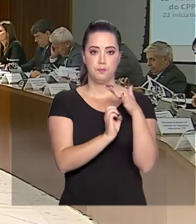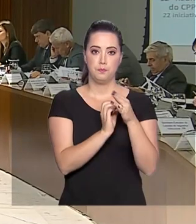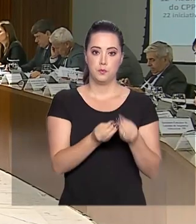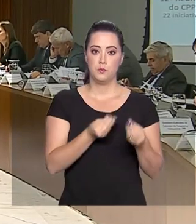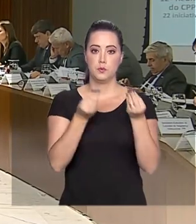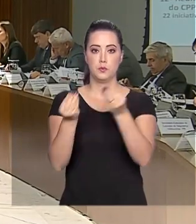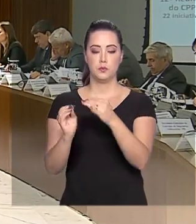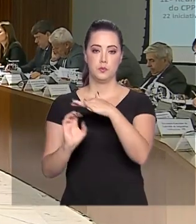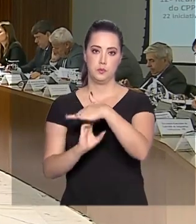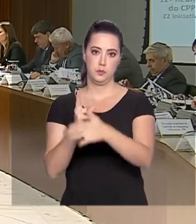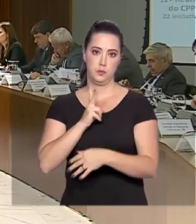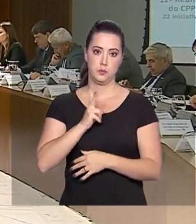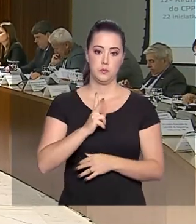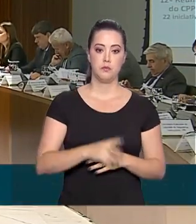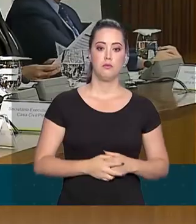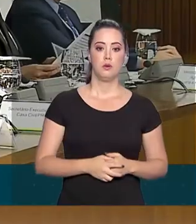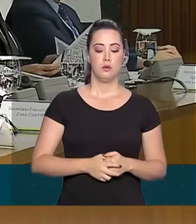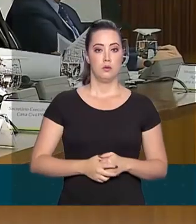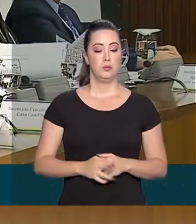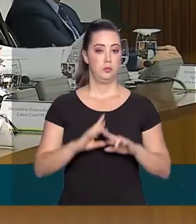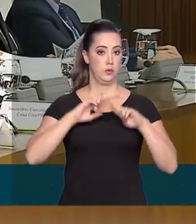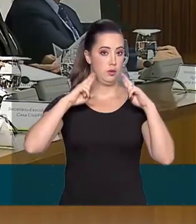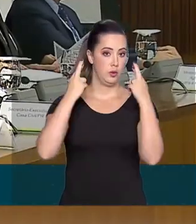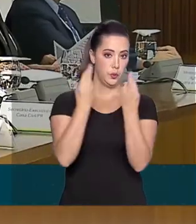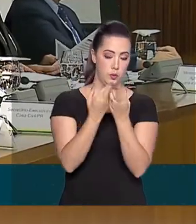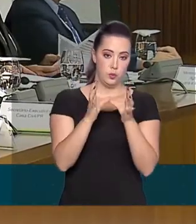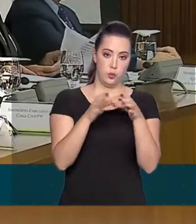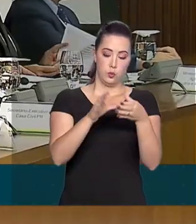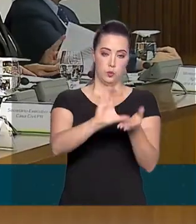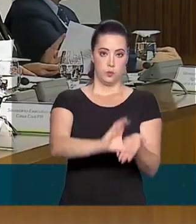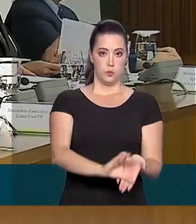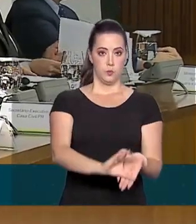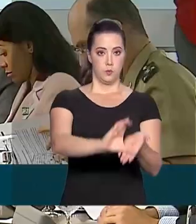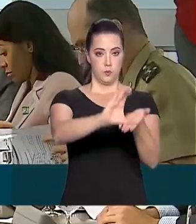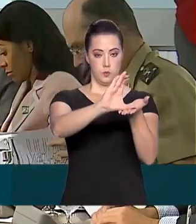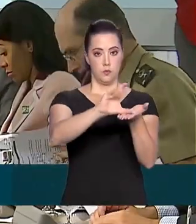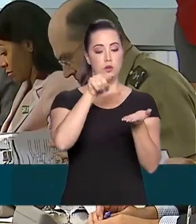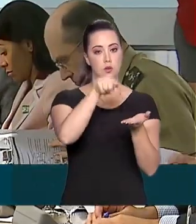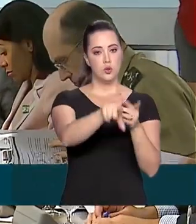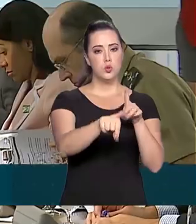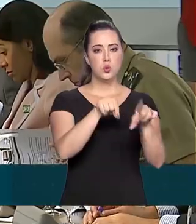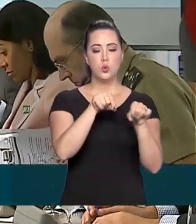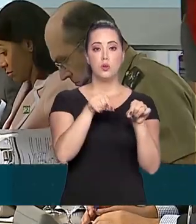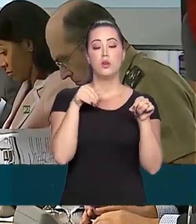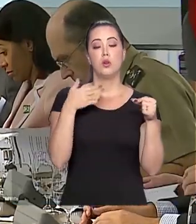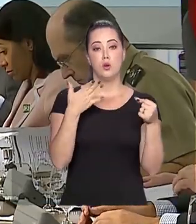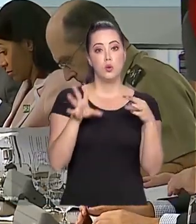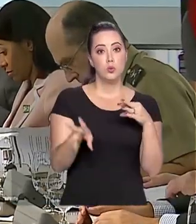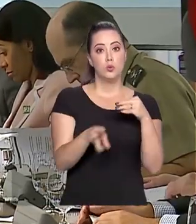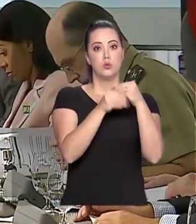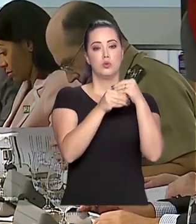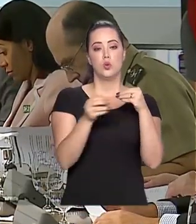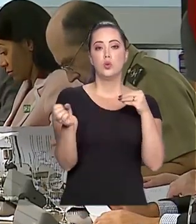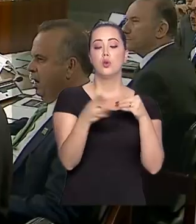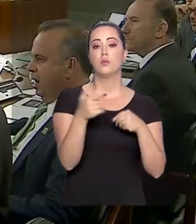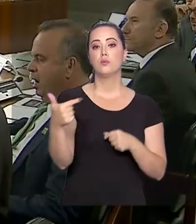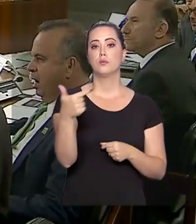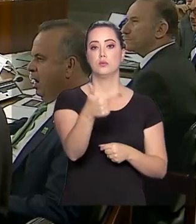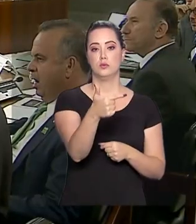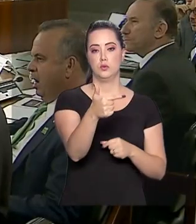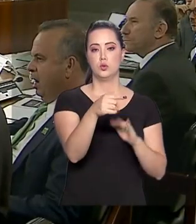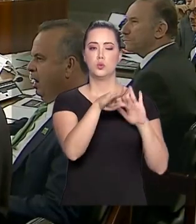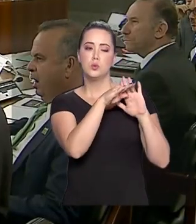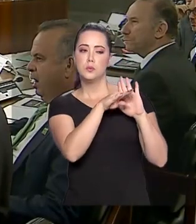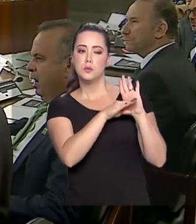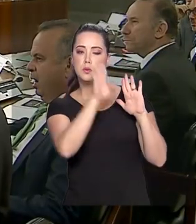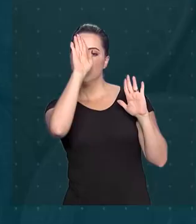Na reunião no Palácio do Planalto, o Conselho do Programa de Parcerias de Investimentos decidiu incluir 22 novas iniciativas na